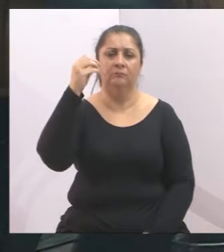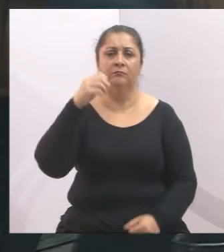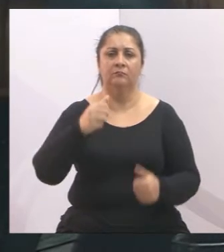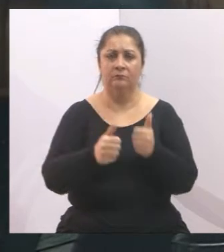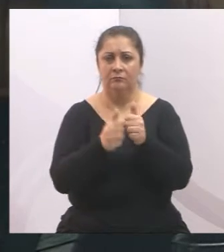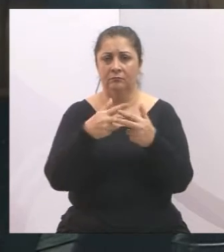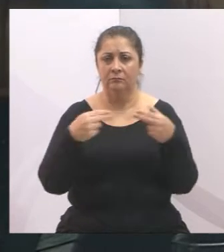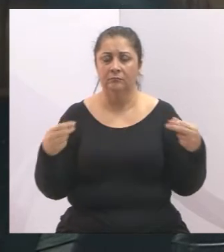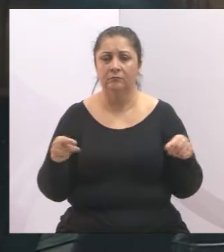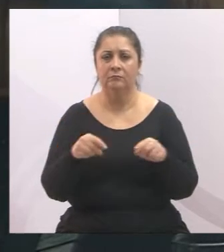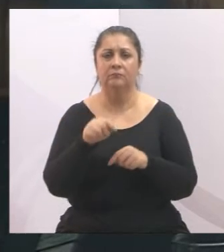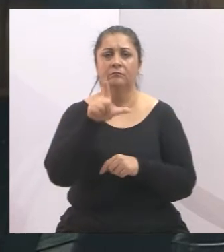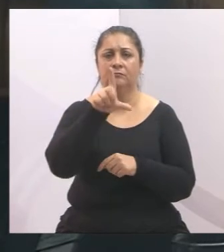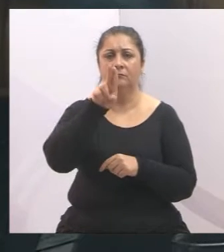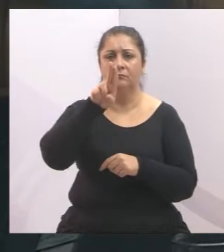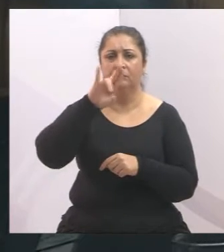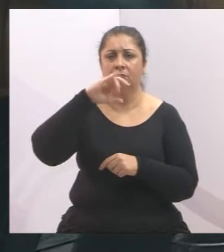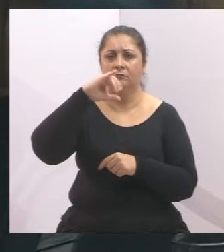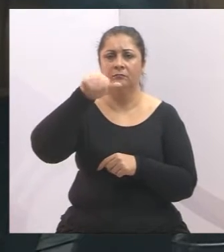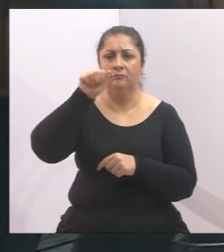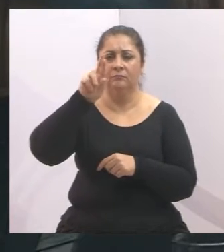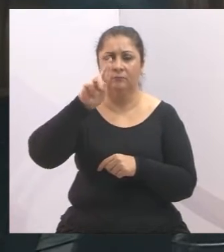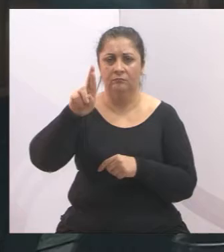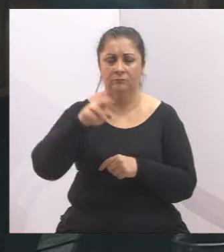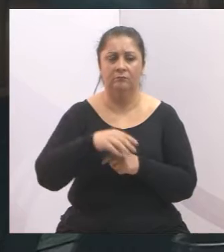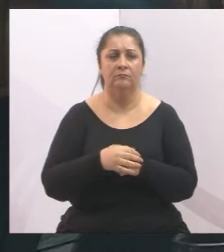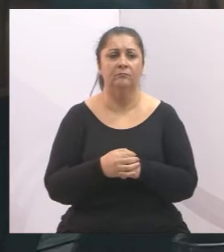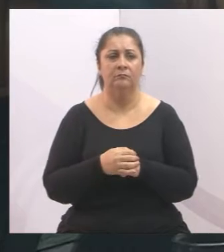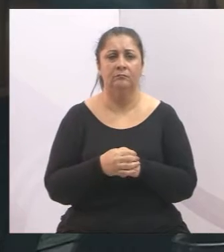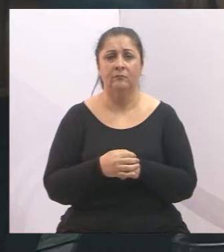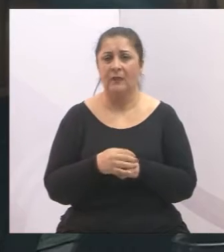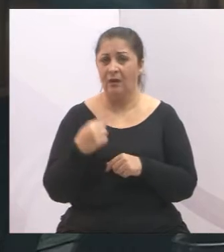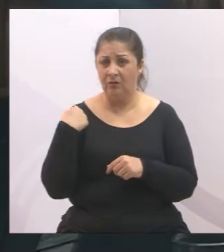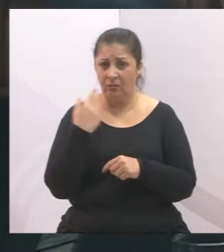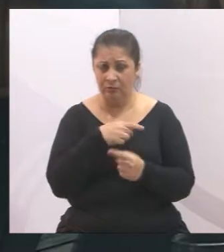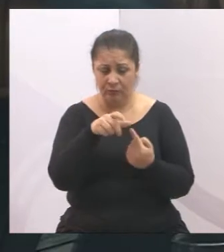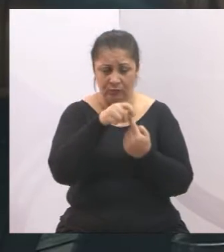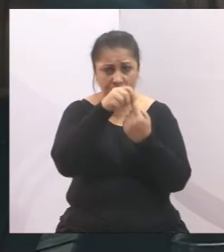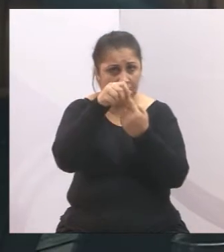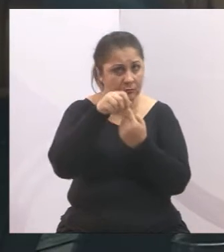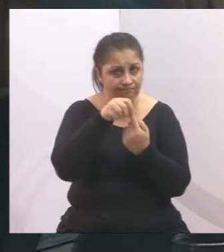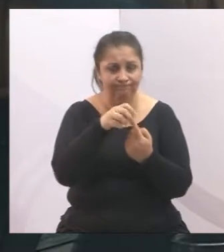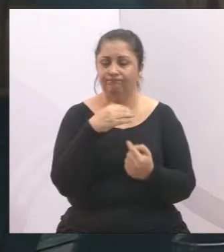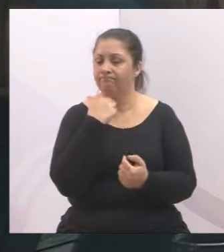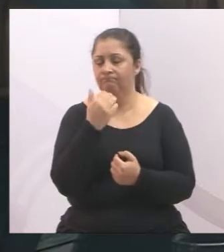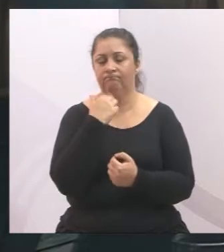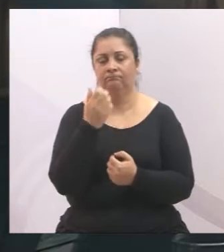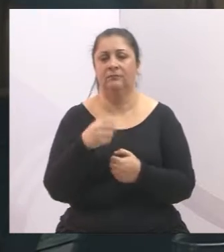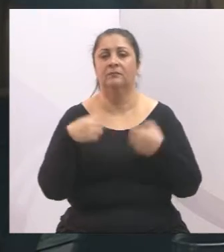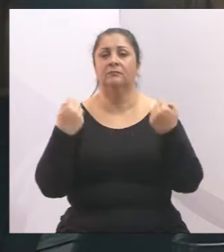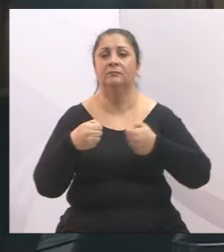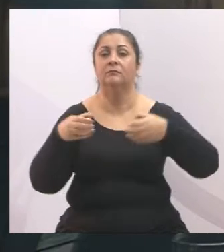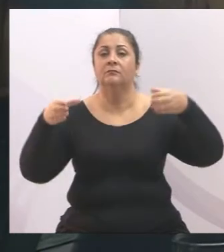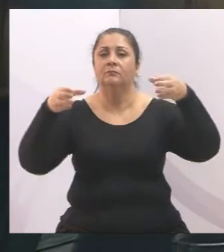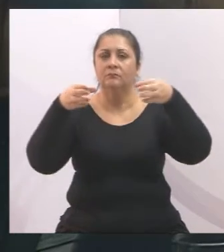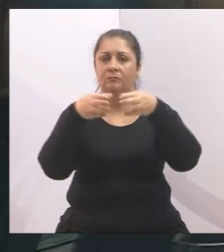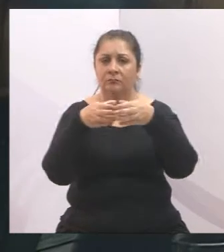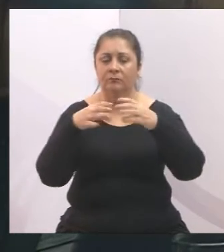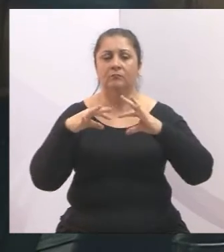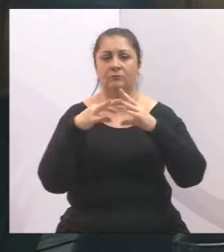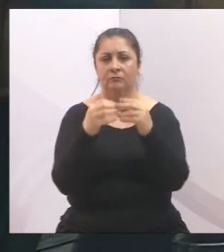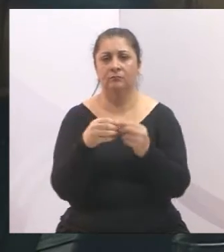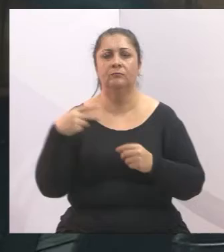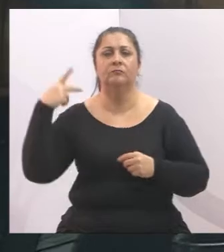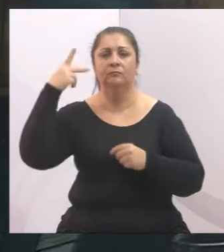e dizer que a gente não faz nada sozinho, né? É necessário que o colegiado, é necessário que os vereadores